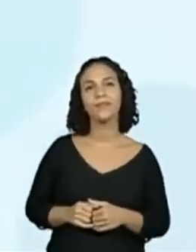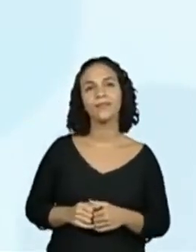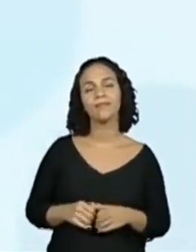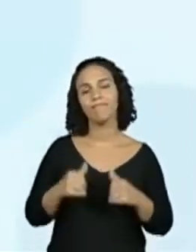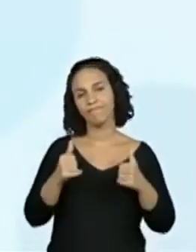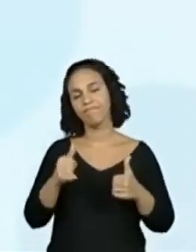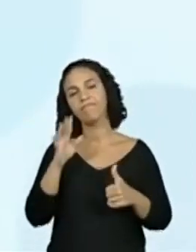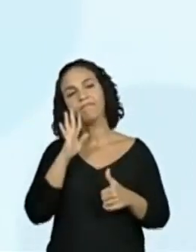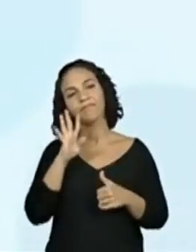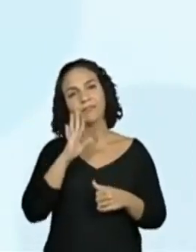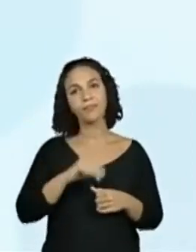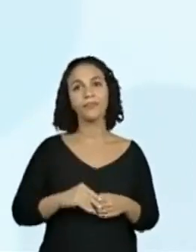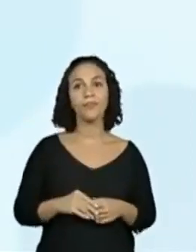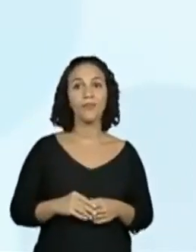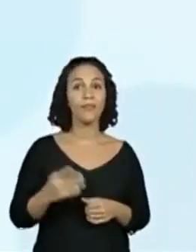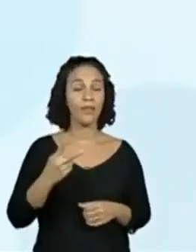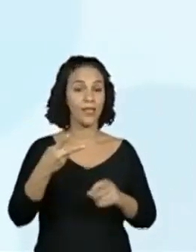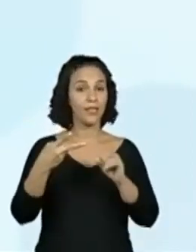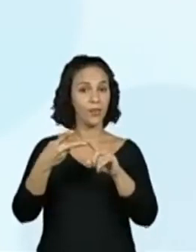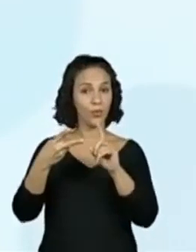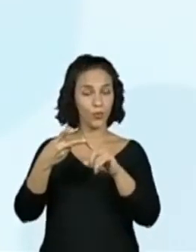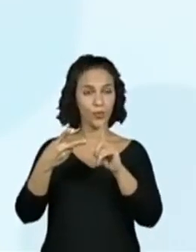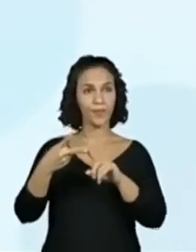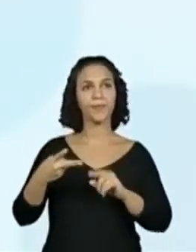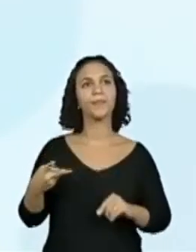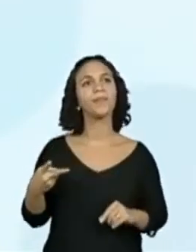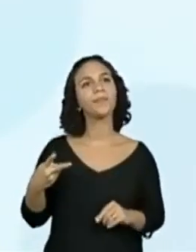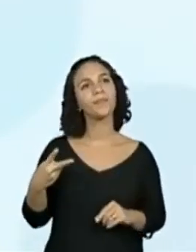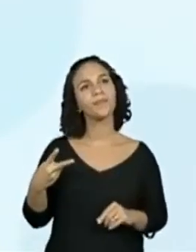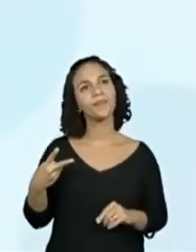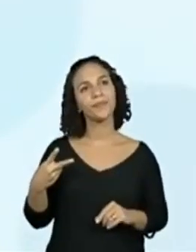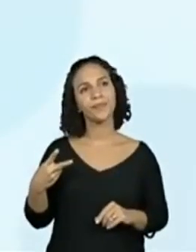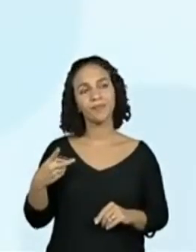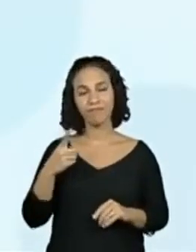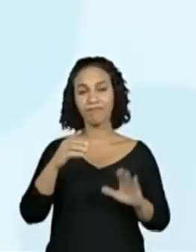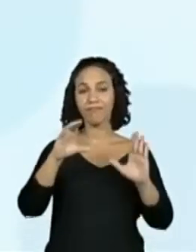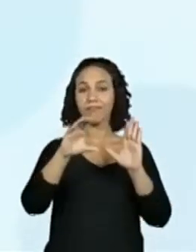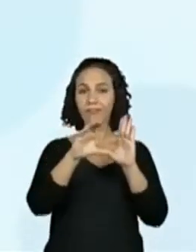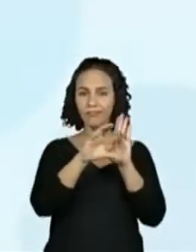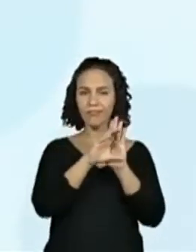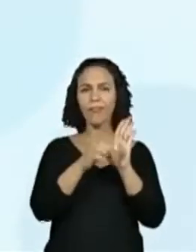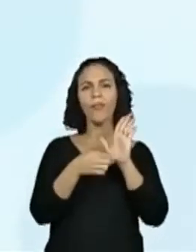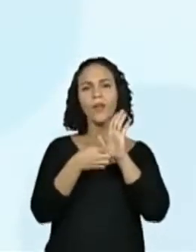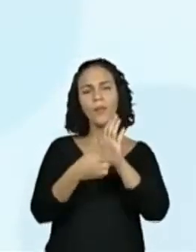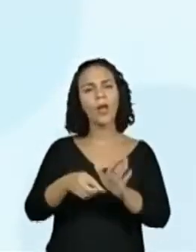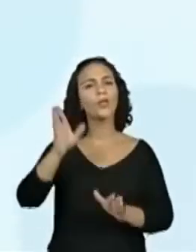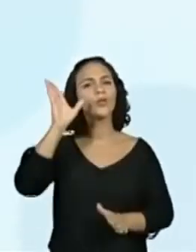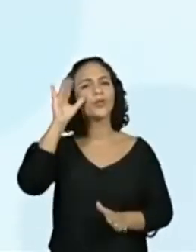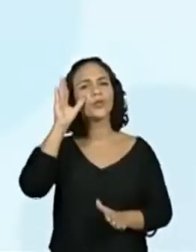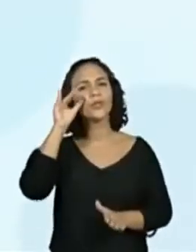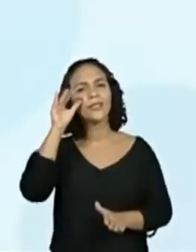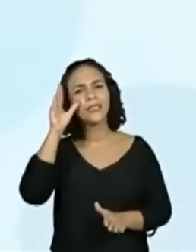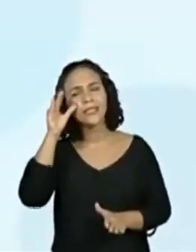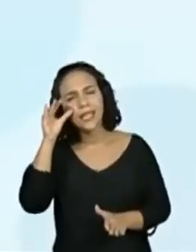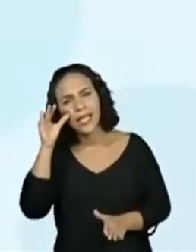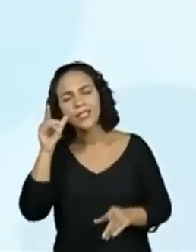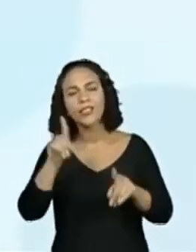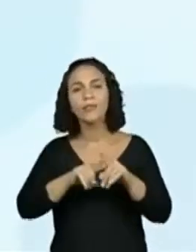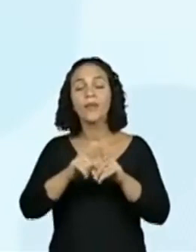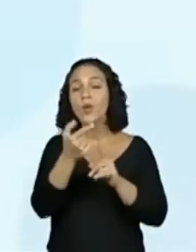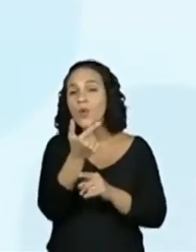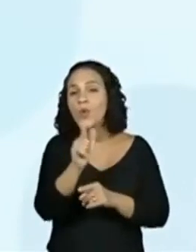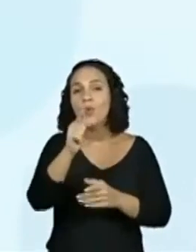Beleza. Segundo ponto. O parágrafo que traz curiosidades ou outras